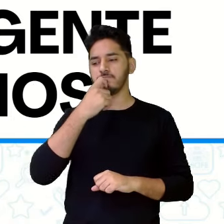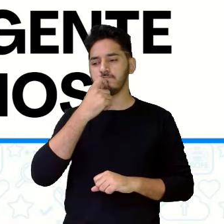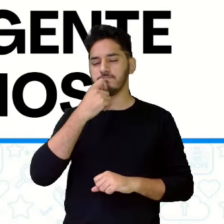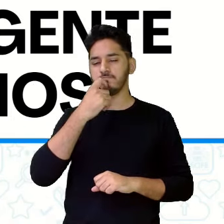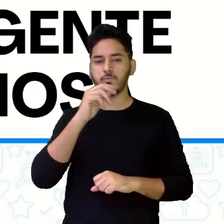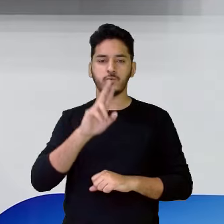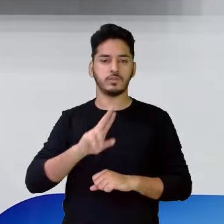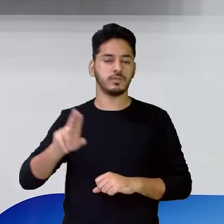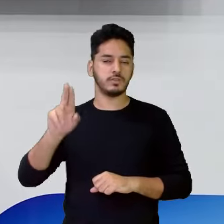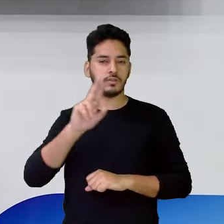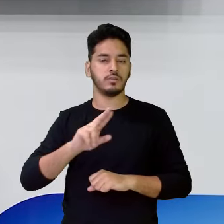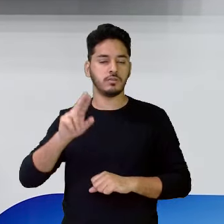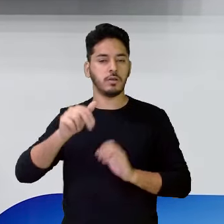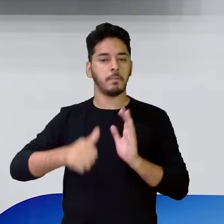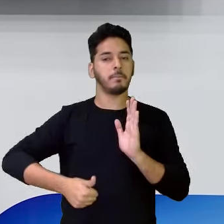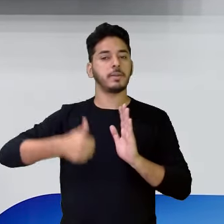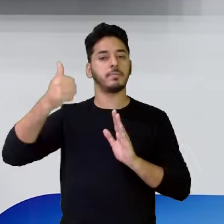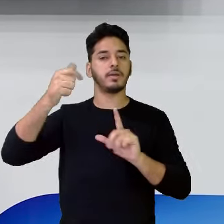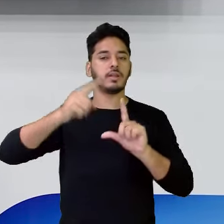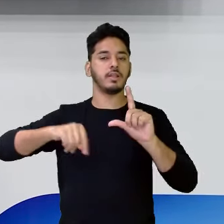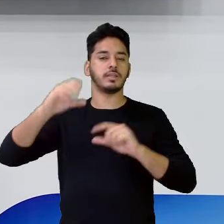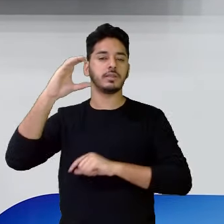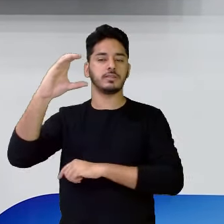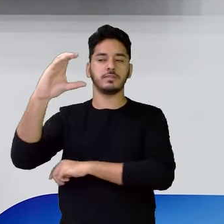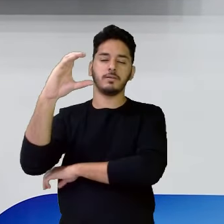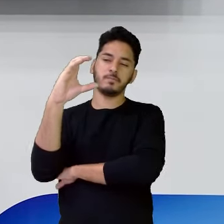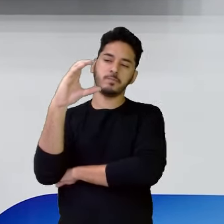referir usando a primeira letra C.